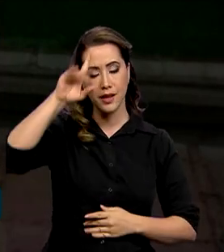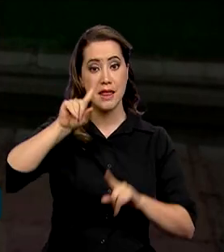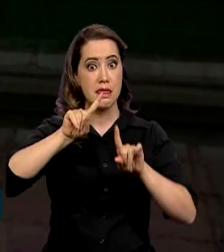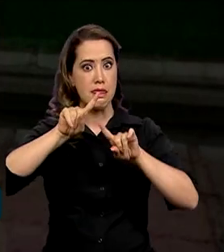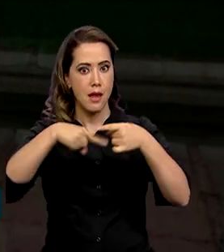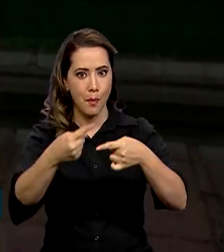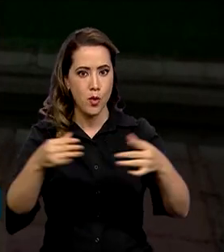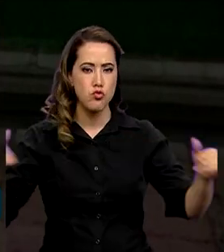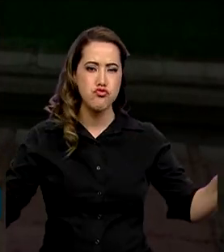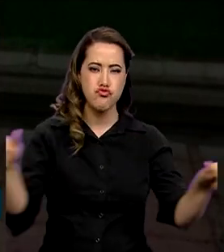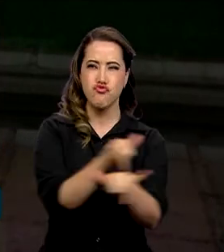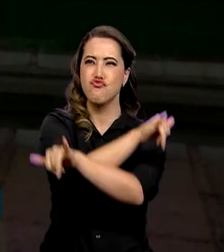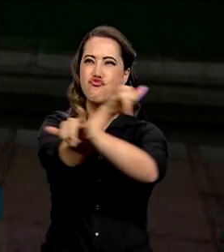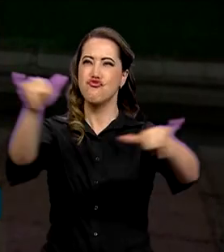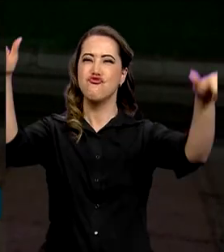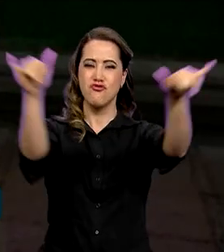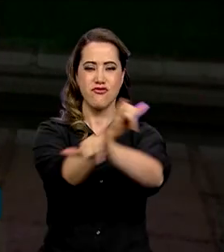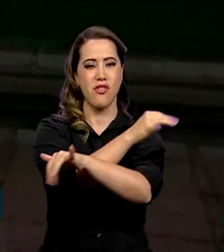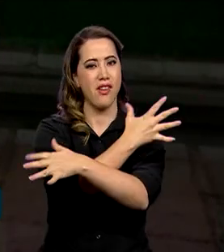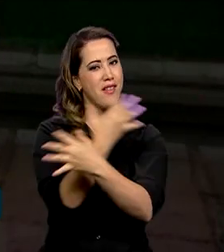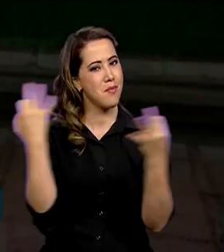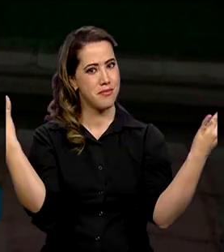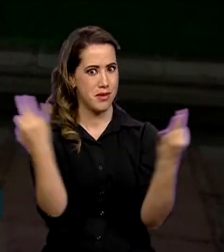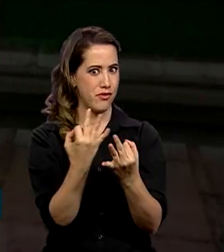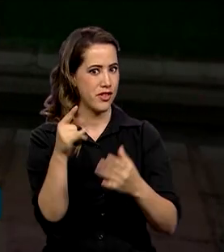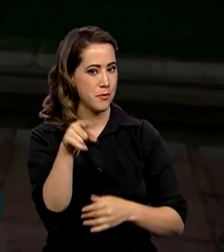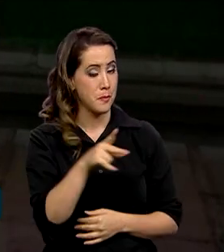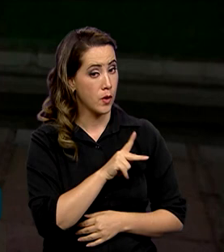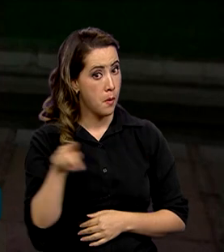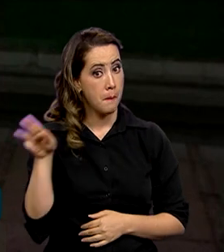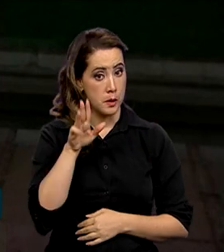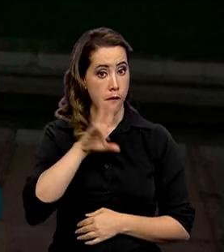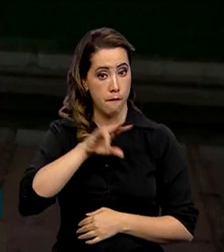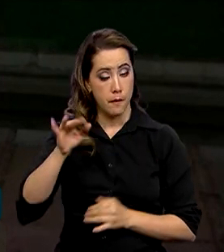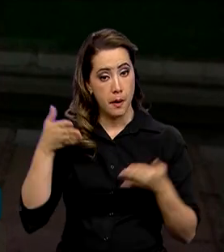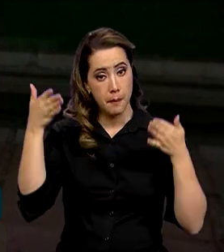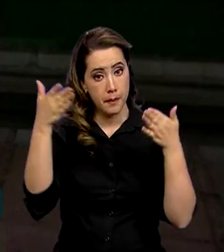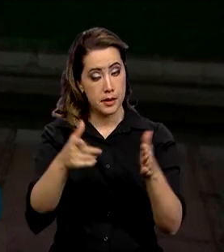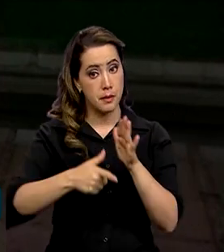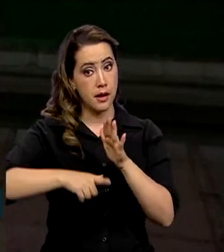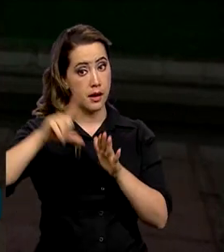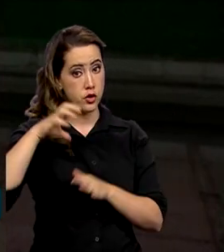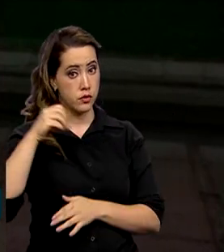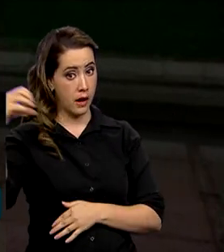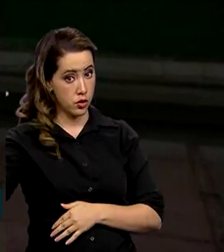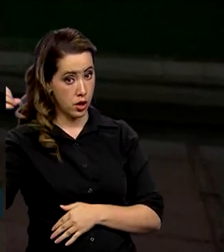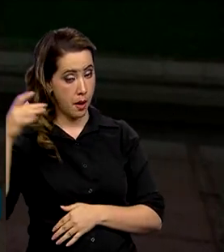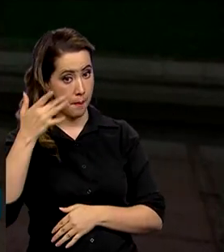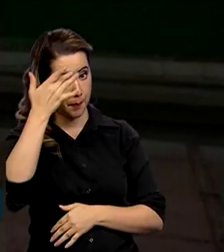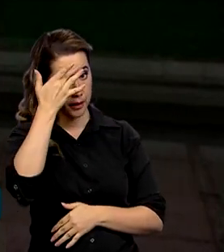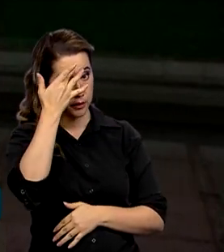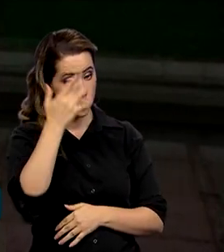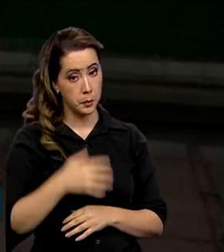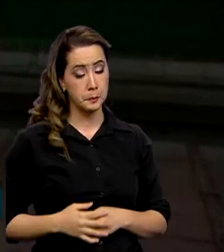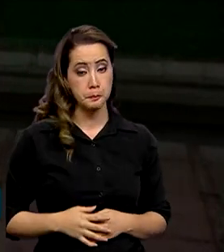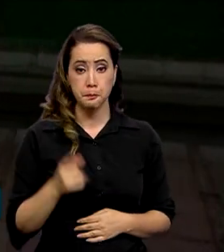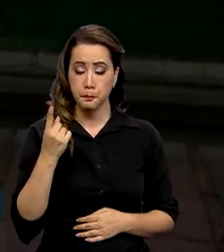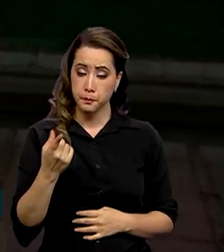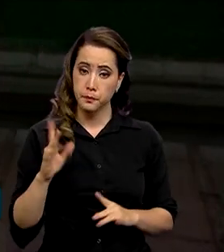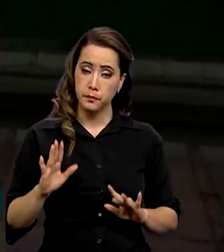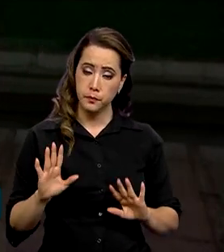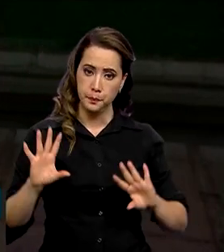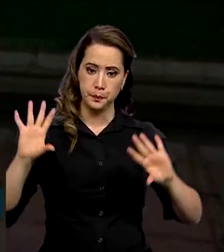Esquadrilha da Fumaça. O presidente Lula vai participar do desfile antes de embarcar para a Índia. A festa terá